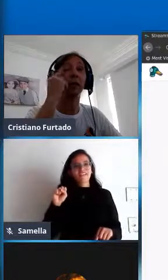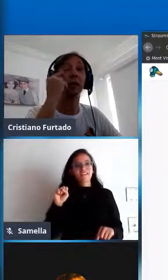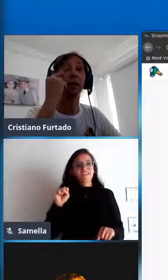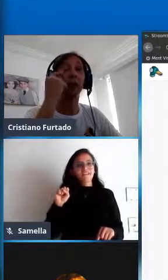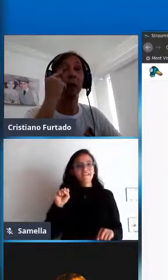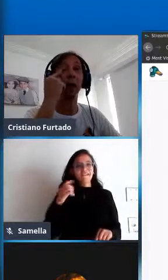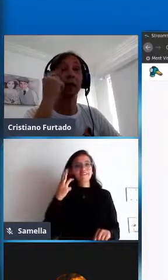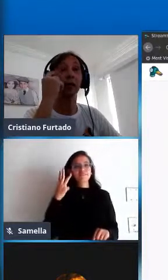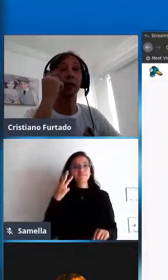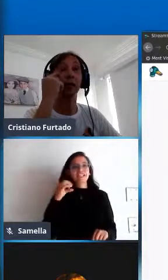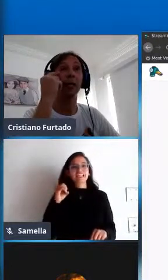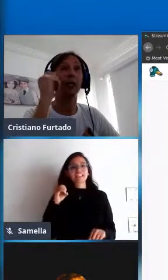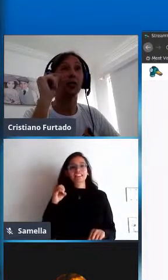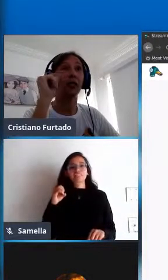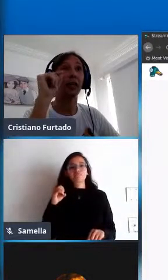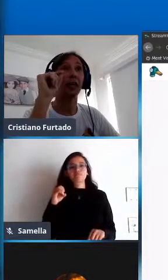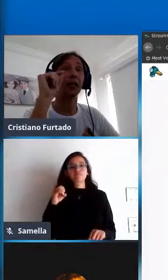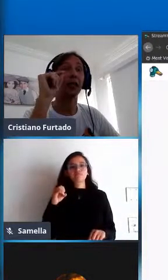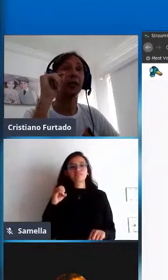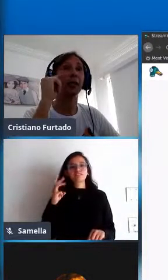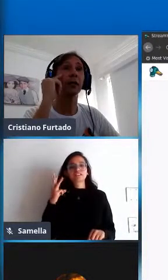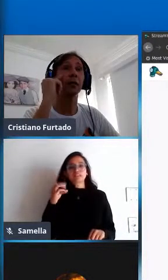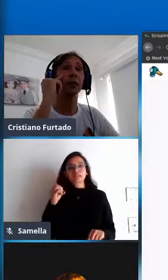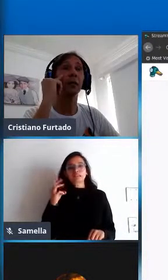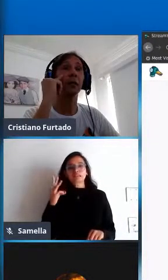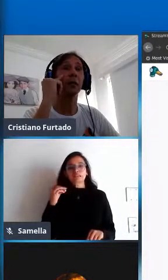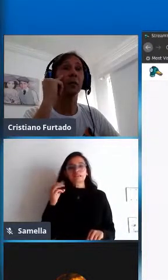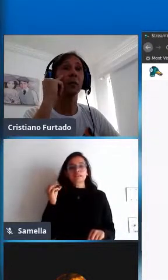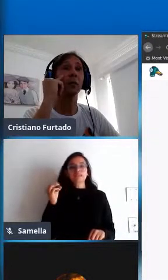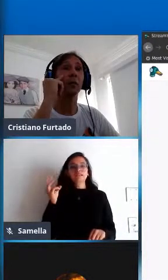responder se Leandro tiver aí